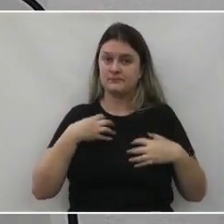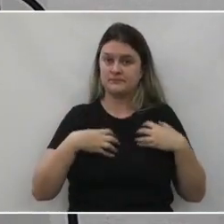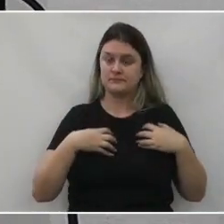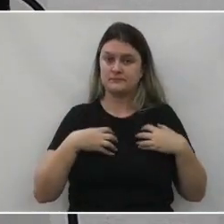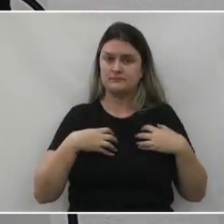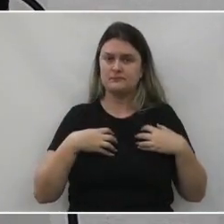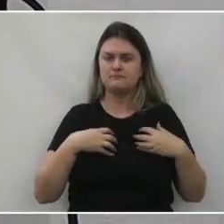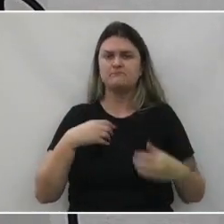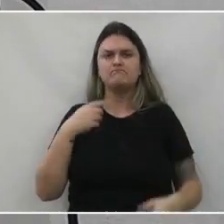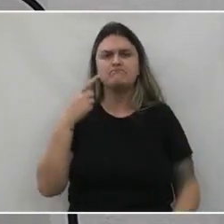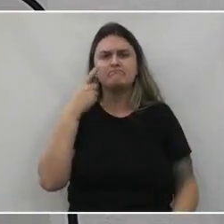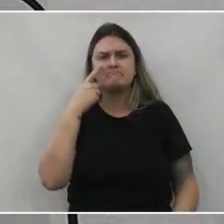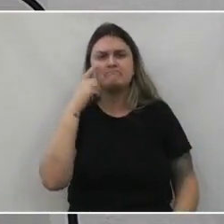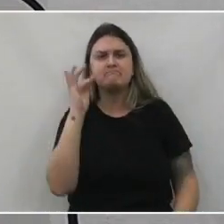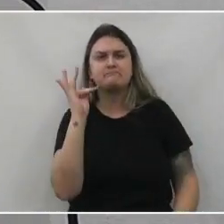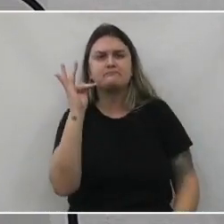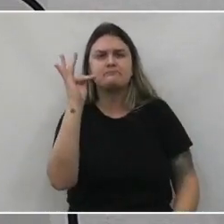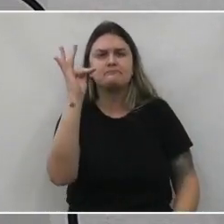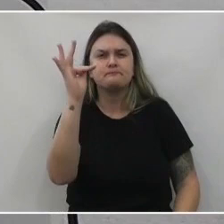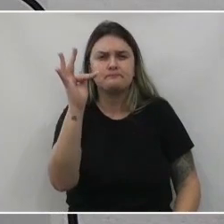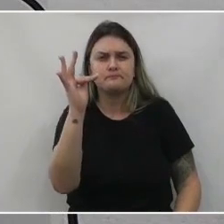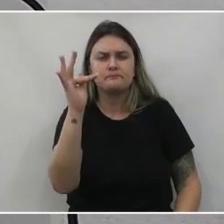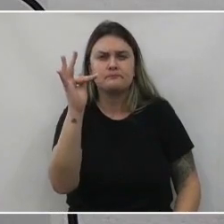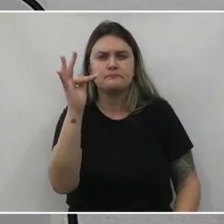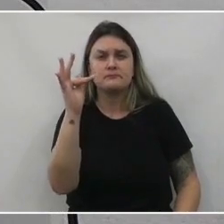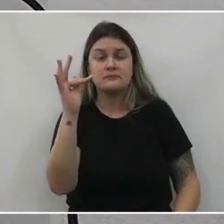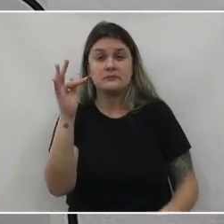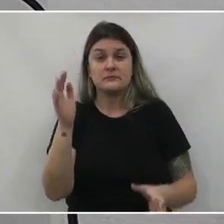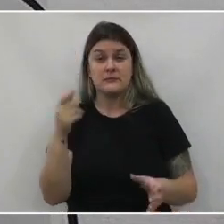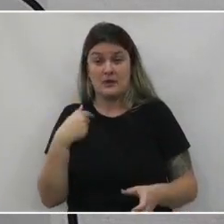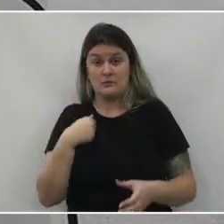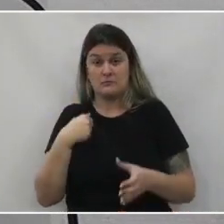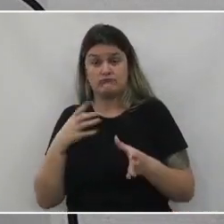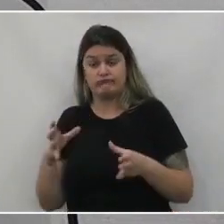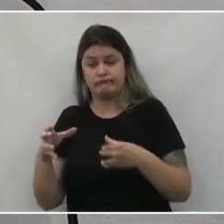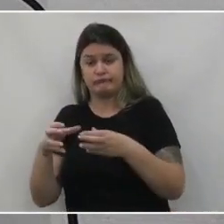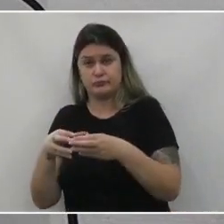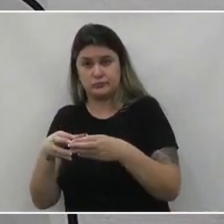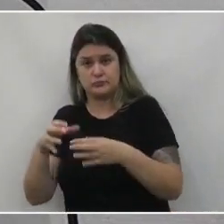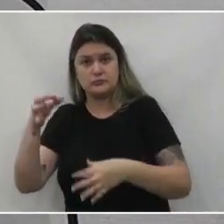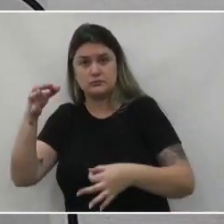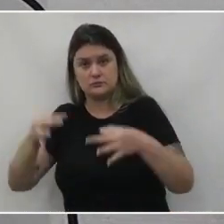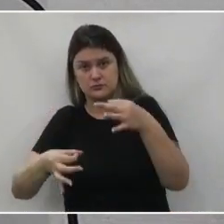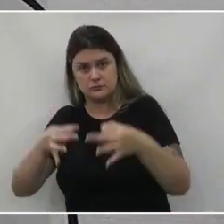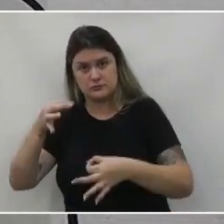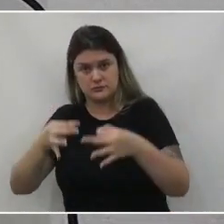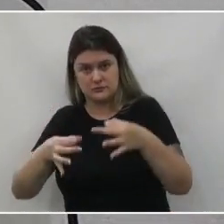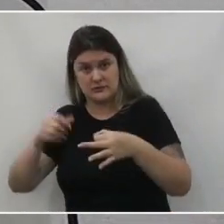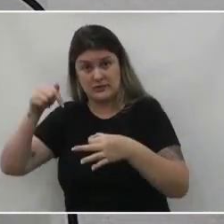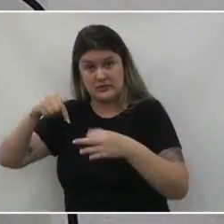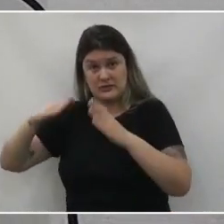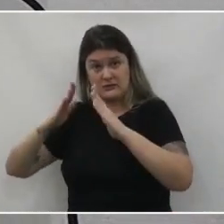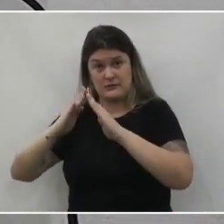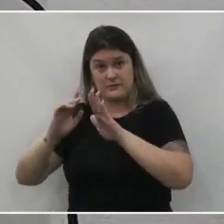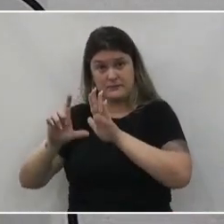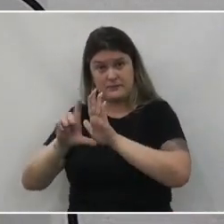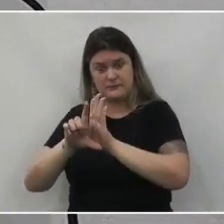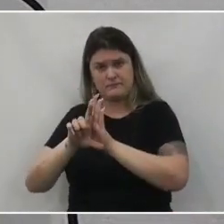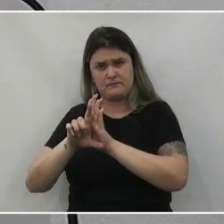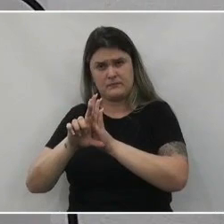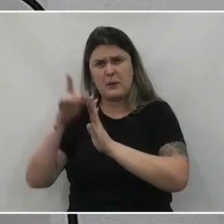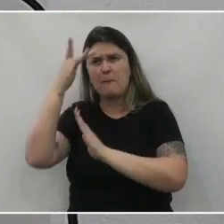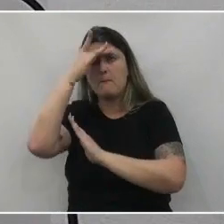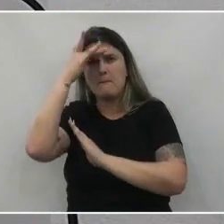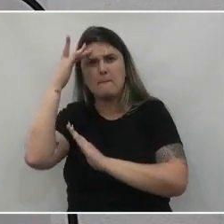Tendo em vista a gente pertencer à Comissão de Justiça dessa Casa de Leis, fui